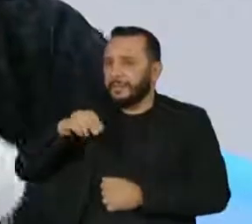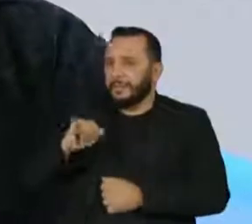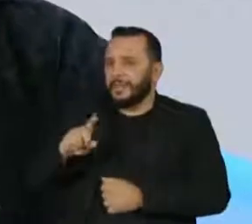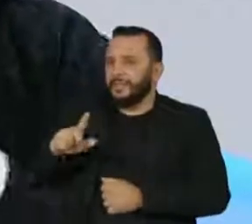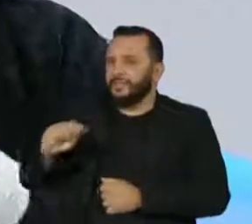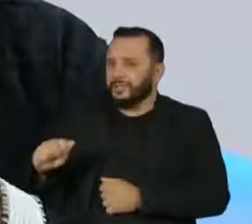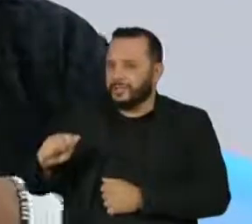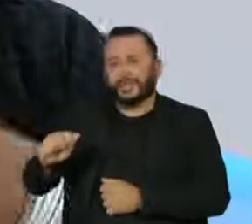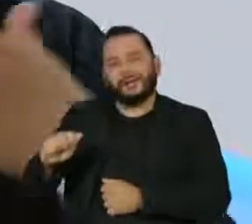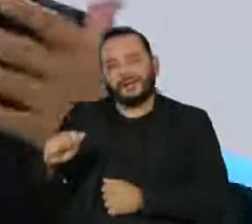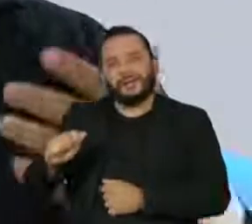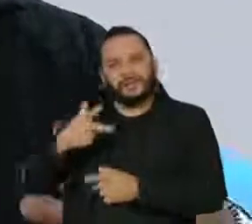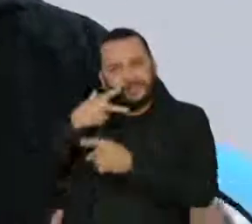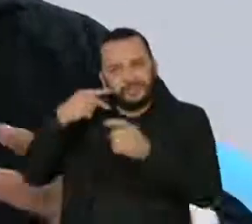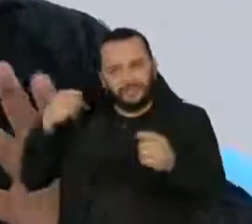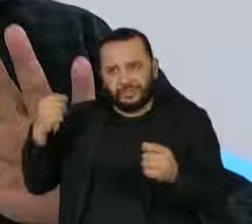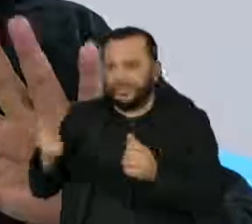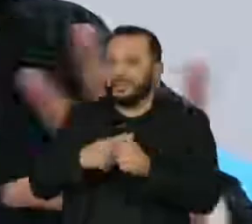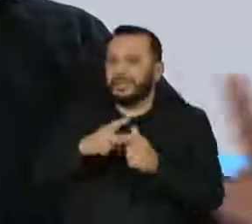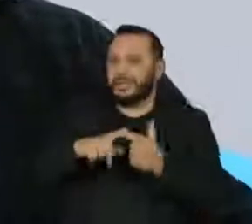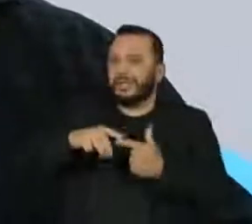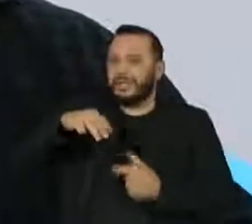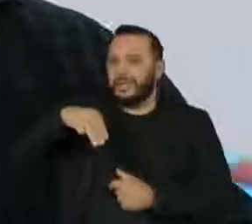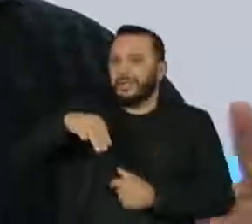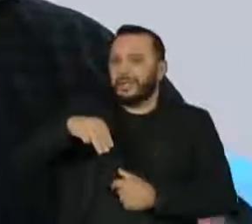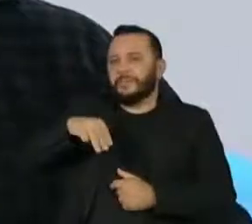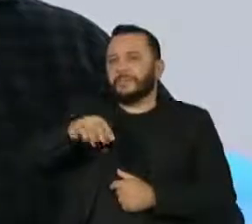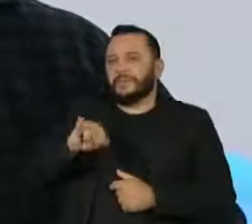automaticamente, as nossas informações, os nossos problemas aqui fora.